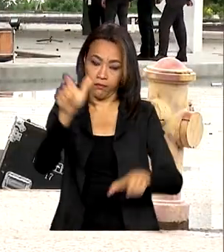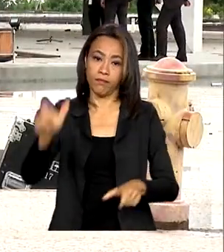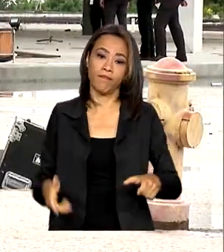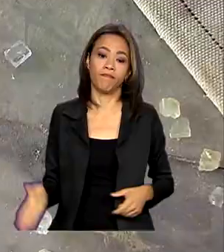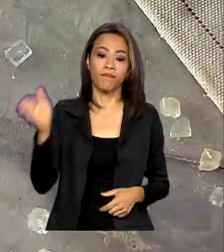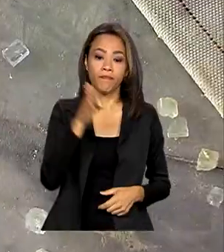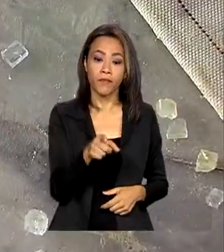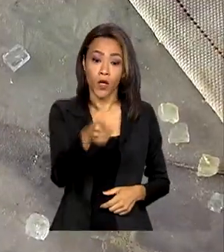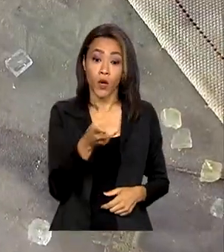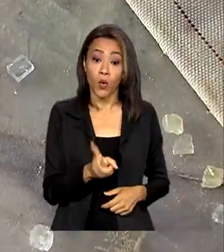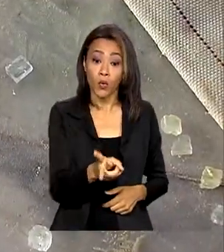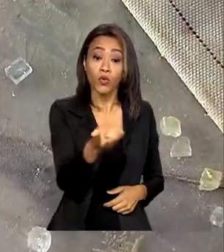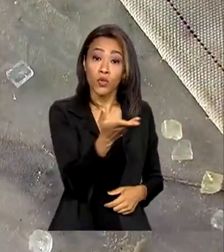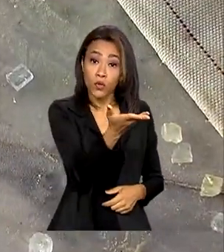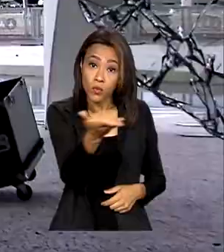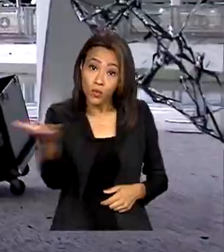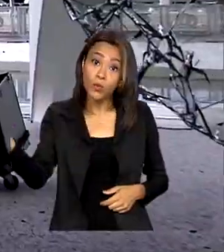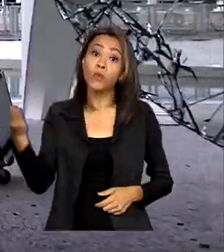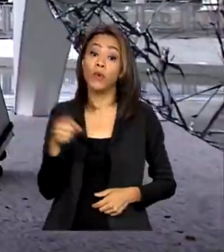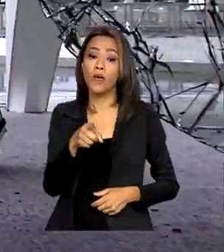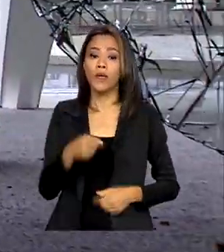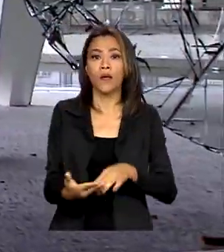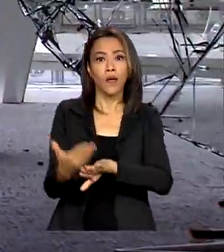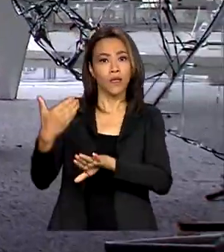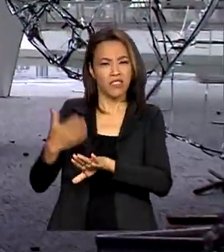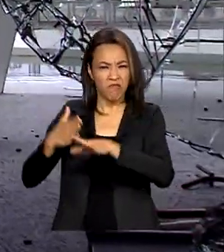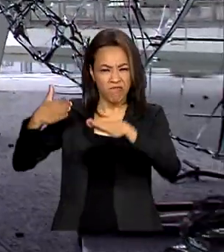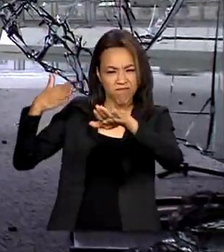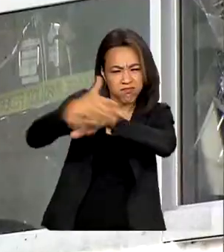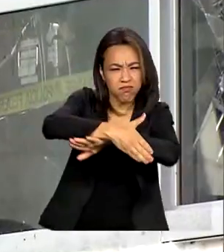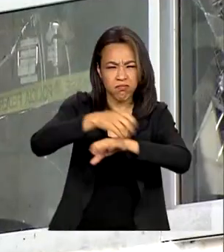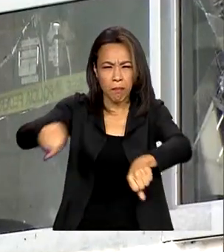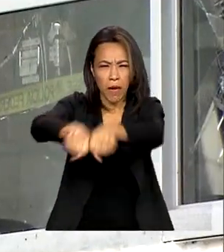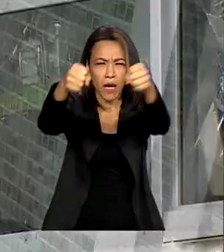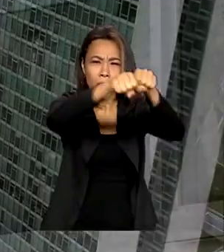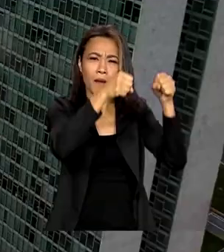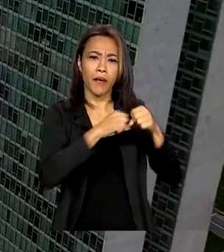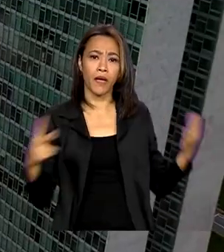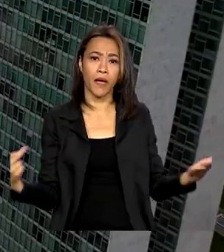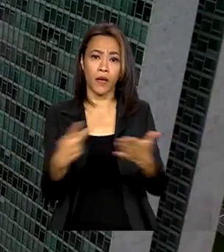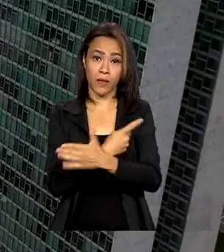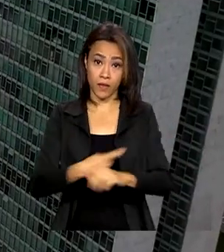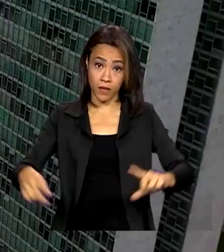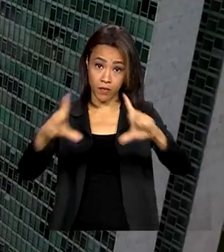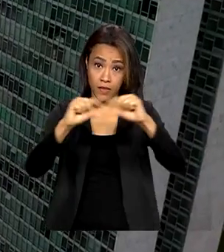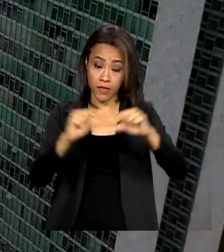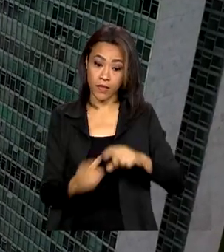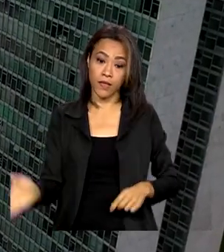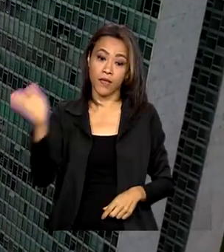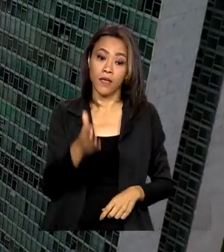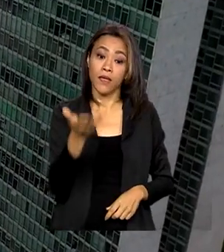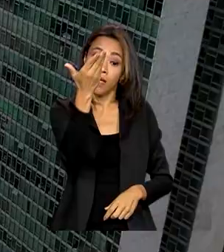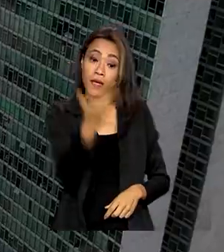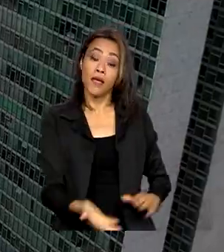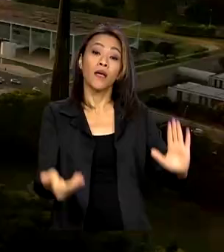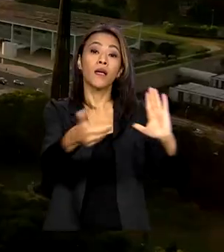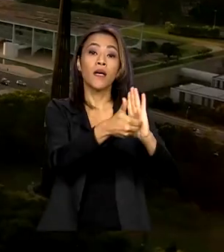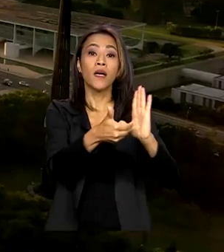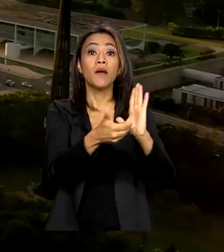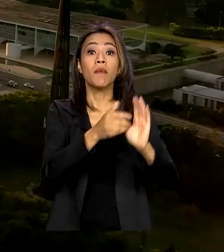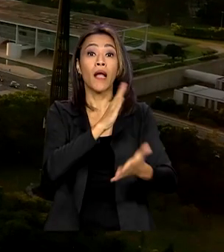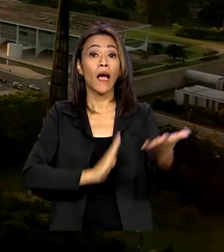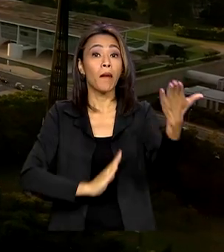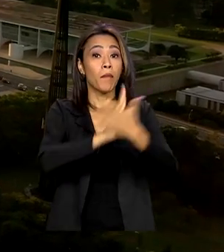seguem em funcionamento após invasões e quebradeira em Brasília. Câmara aprova intervenção federal na segurança